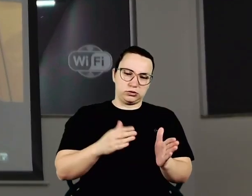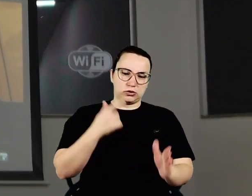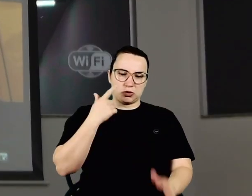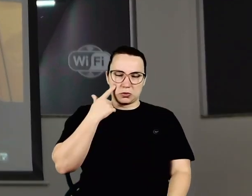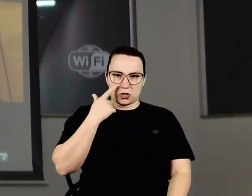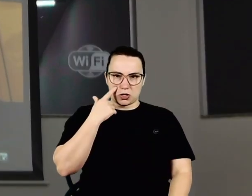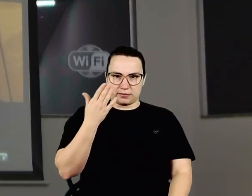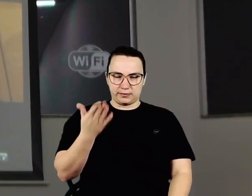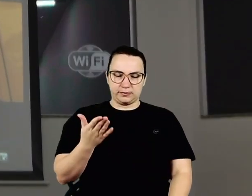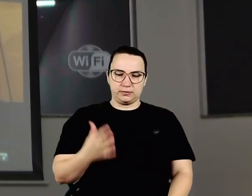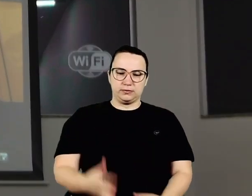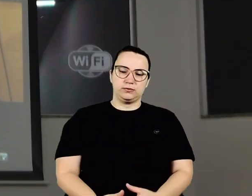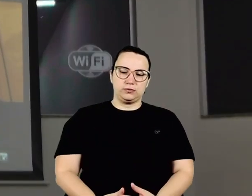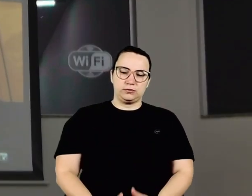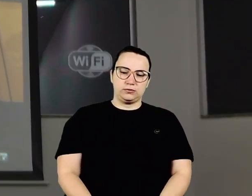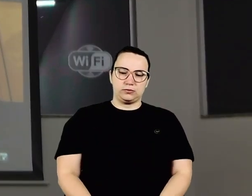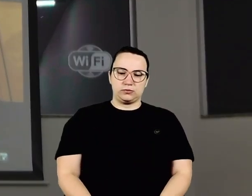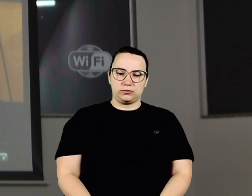favor.